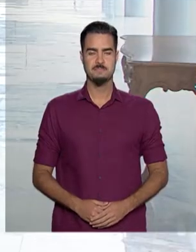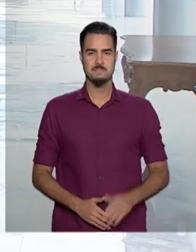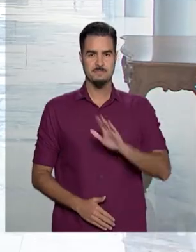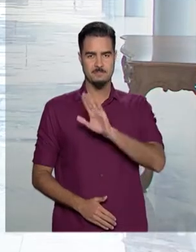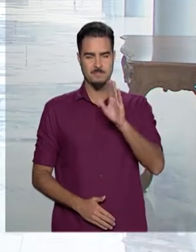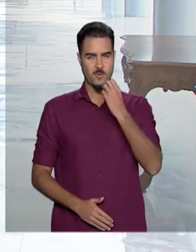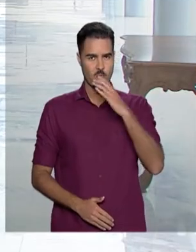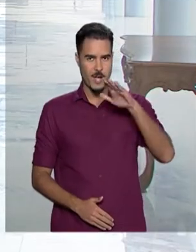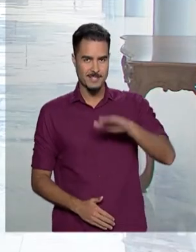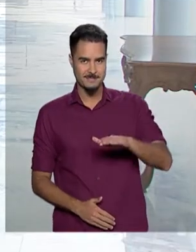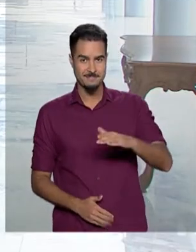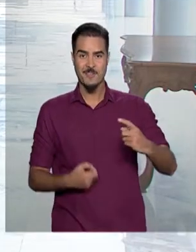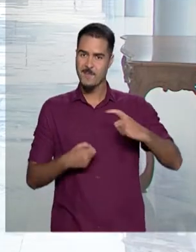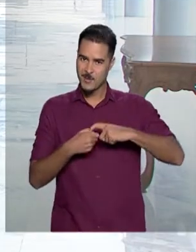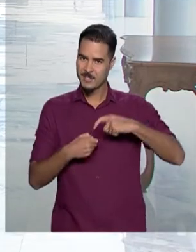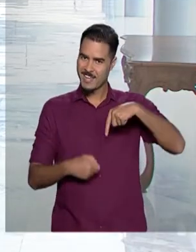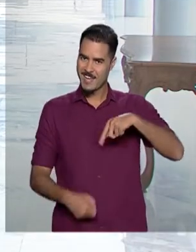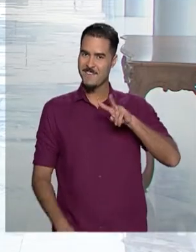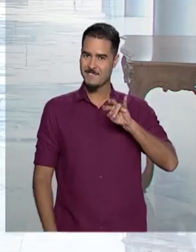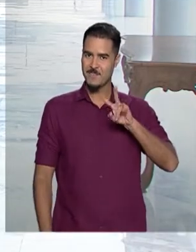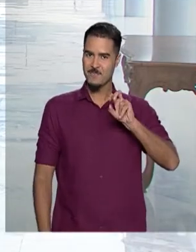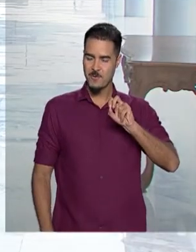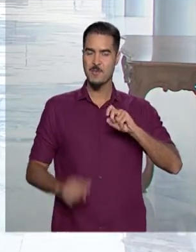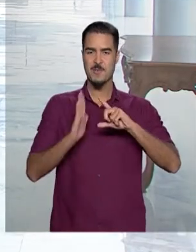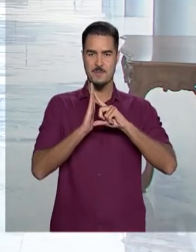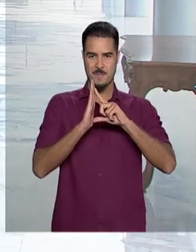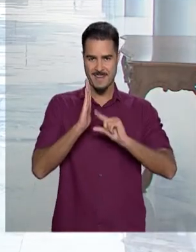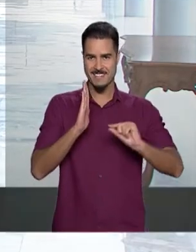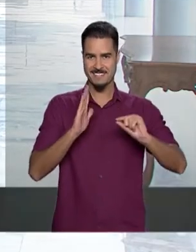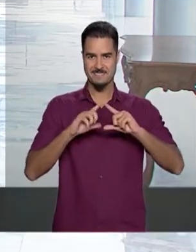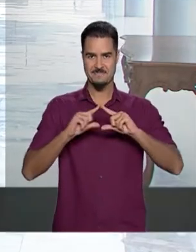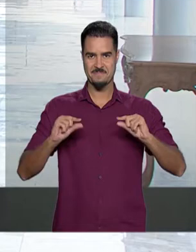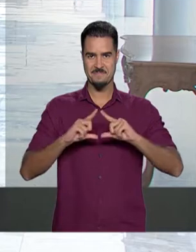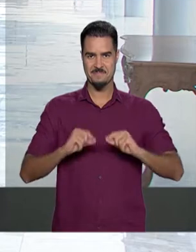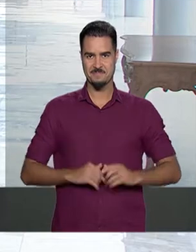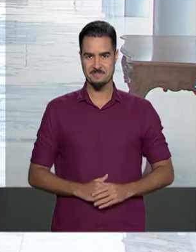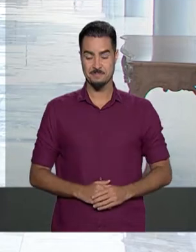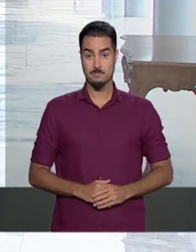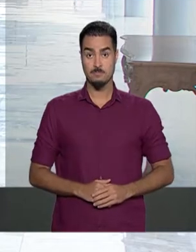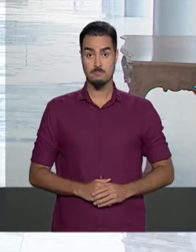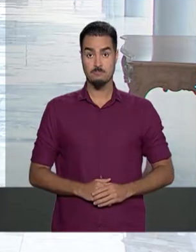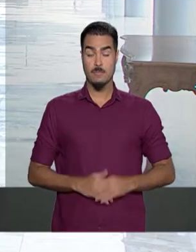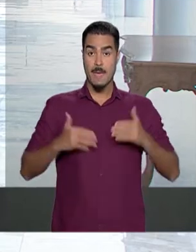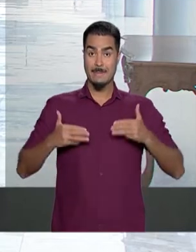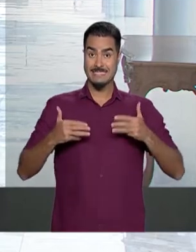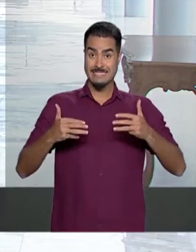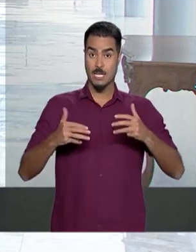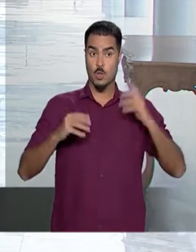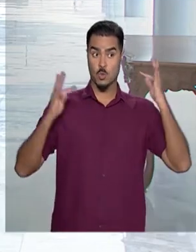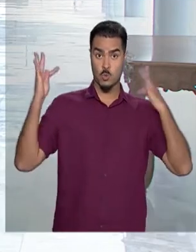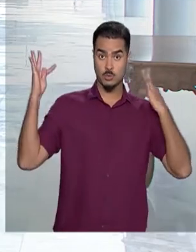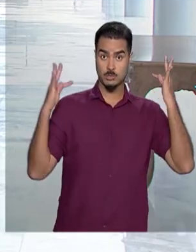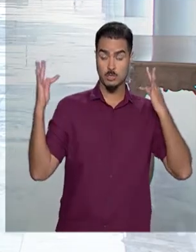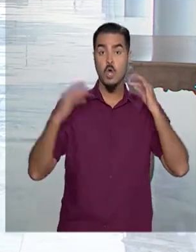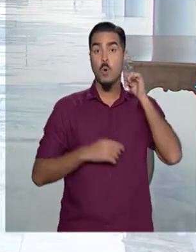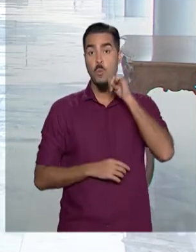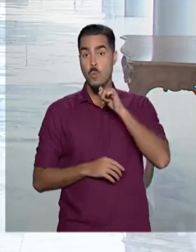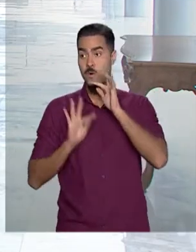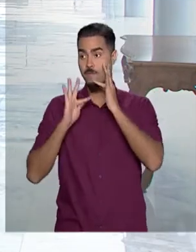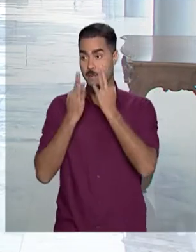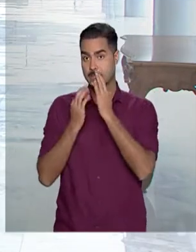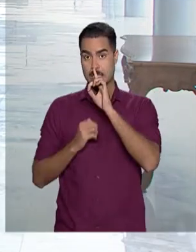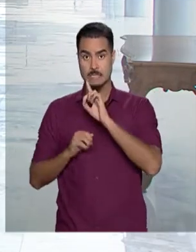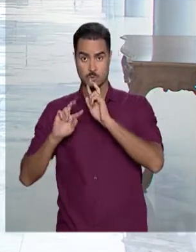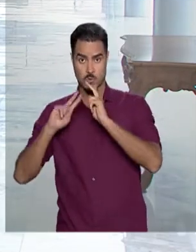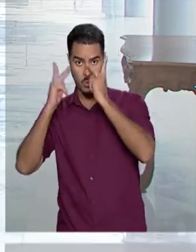Olá, boa tarde, voltamos a falar ao vivo do Palácio do Planalto em Brasília. Os Ministérios do Turismo e da Mulher, Família e Direitos